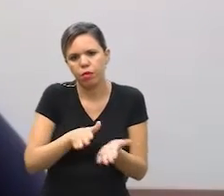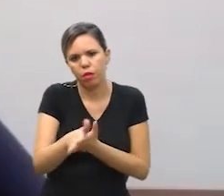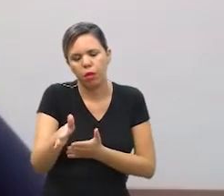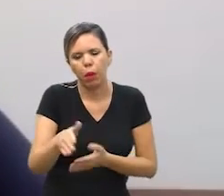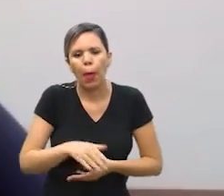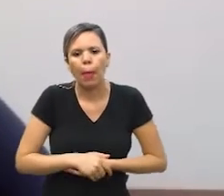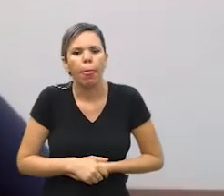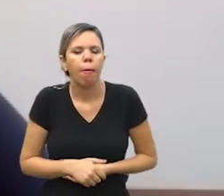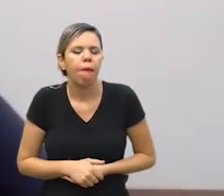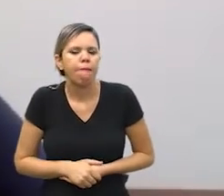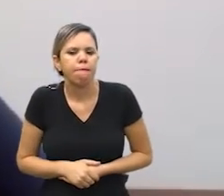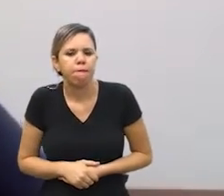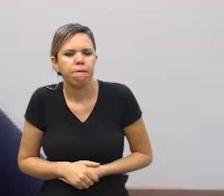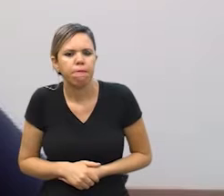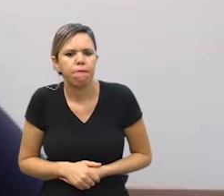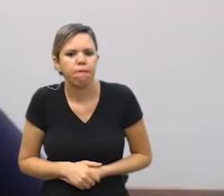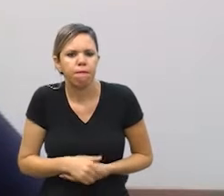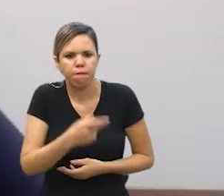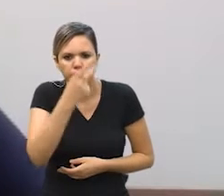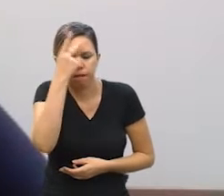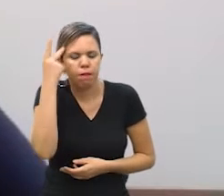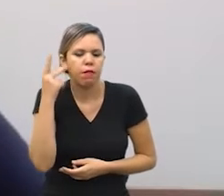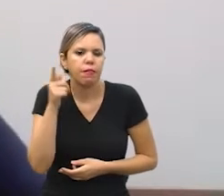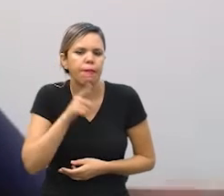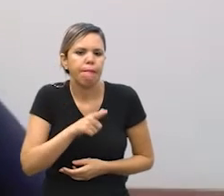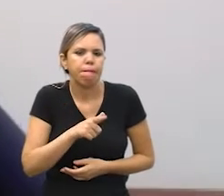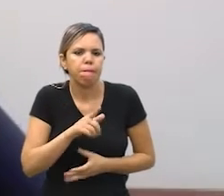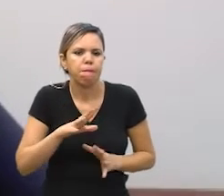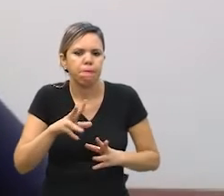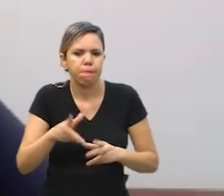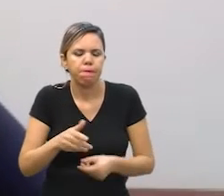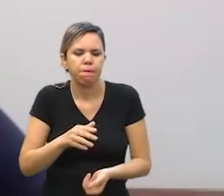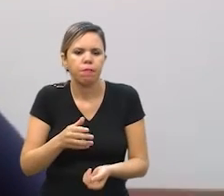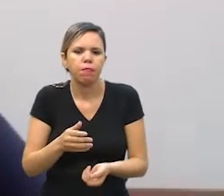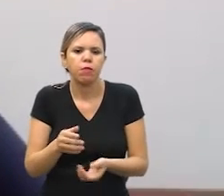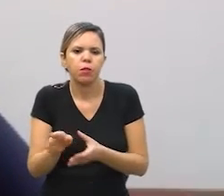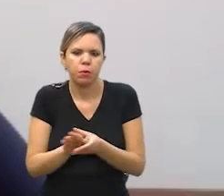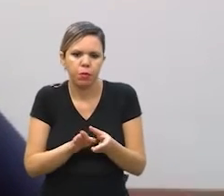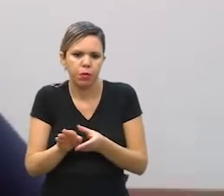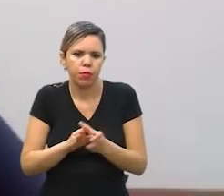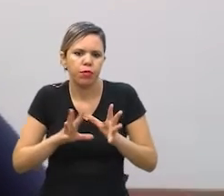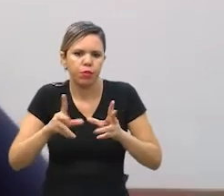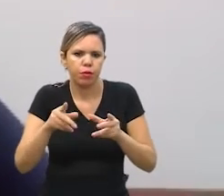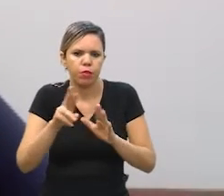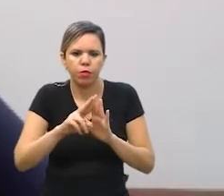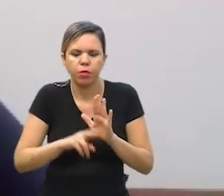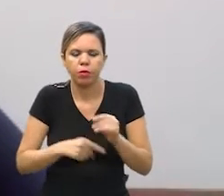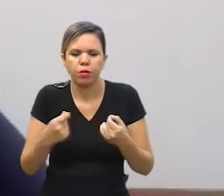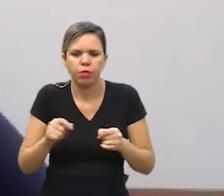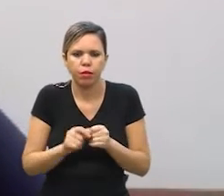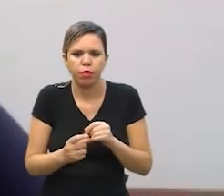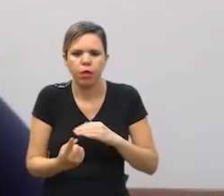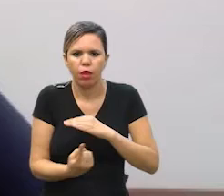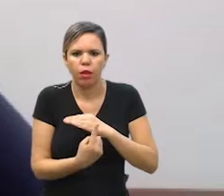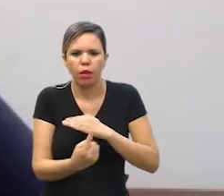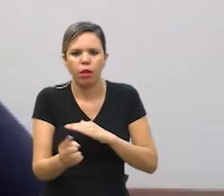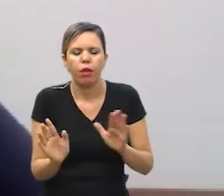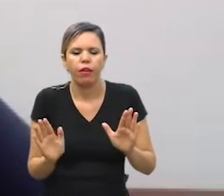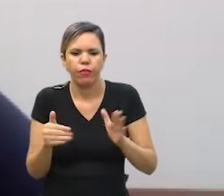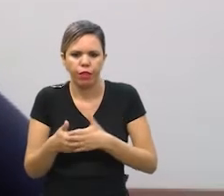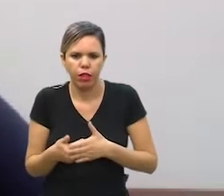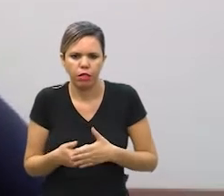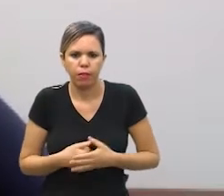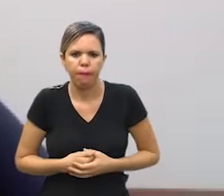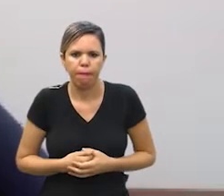as receitas para o paciente já sair com toda a orientação que precisa no momento que o paciente sai a porta fecha